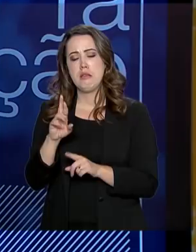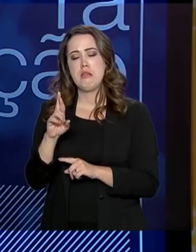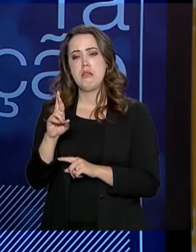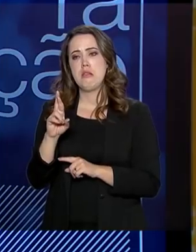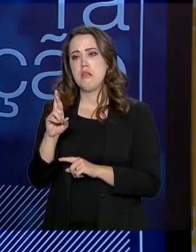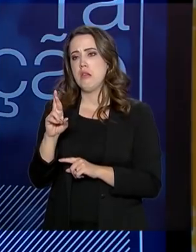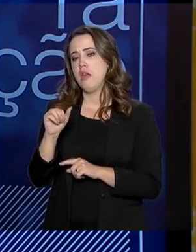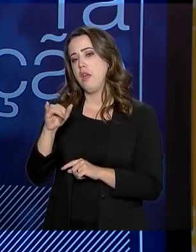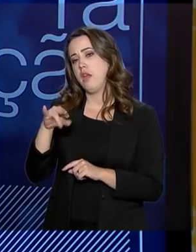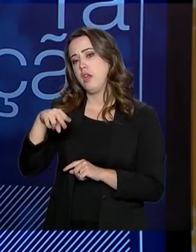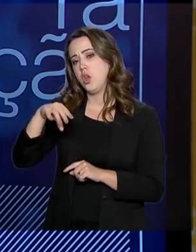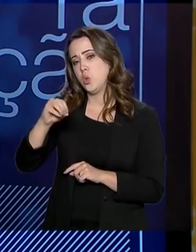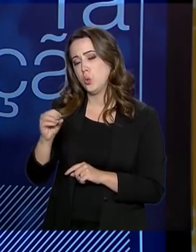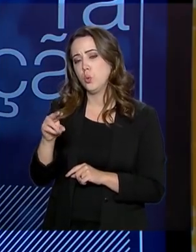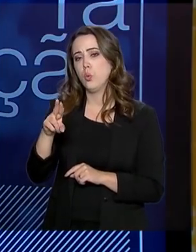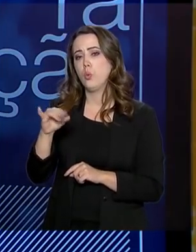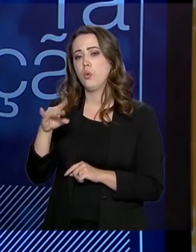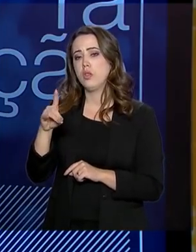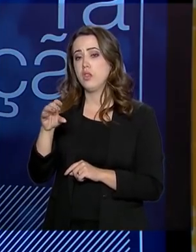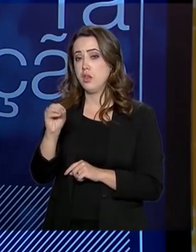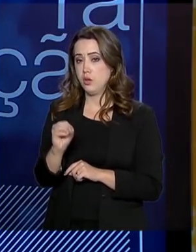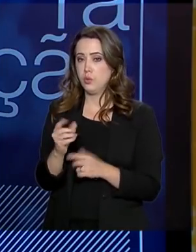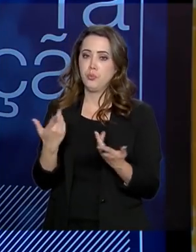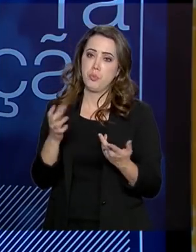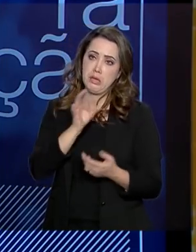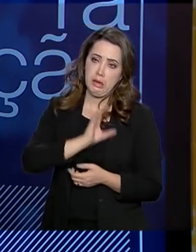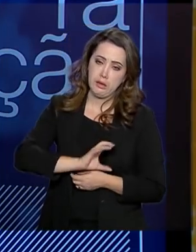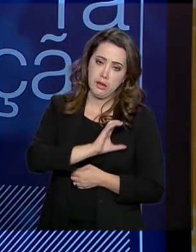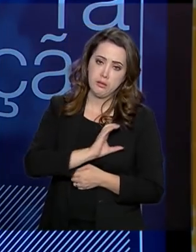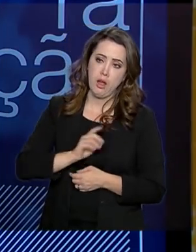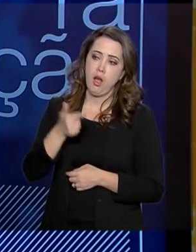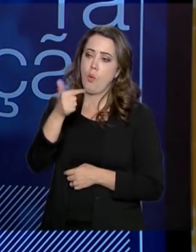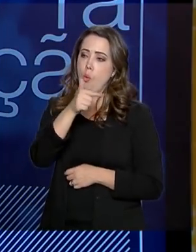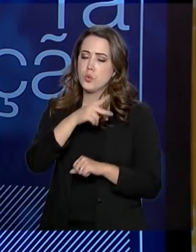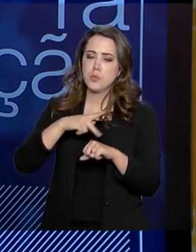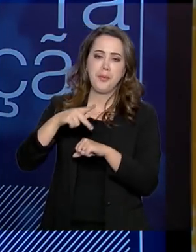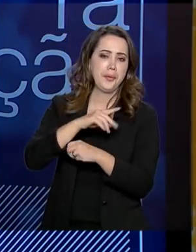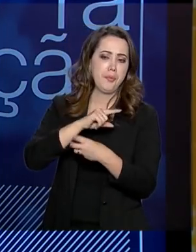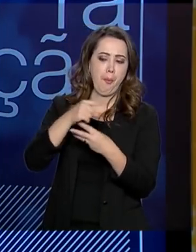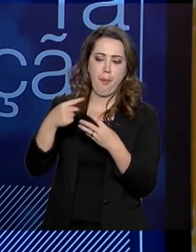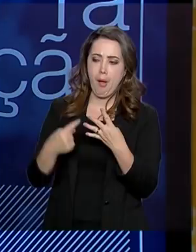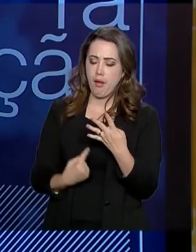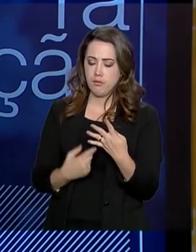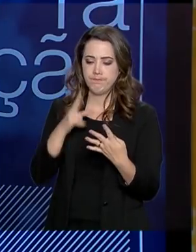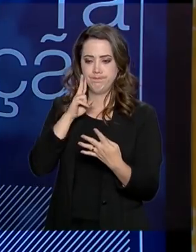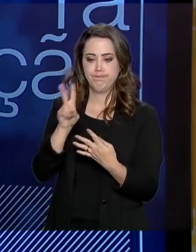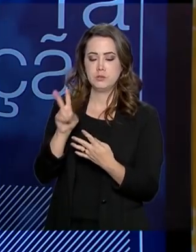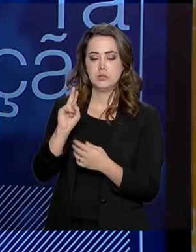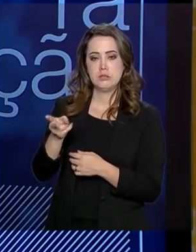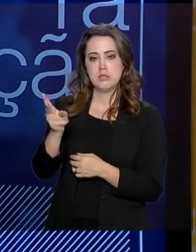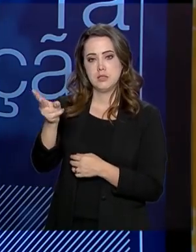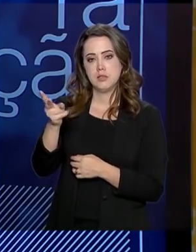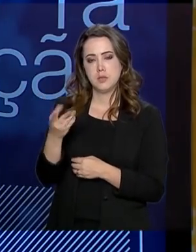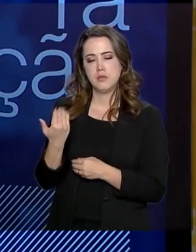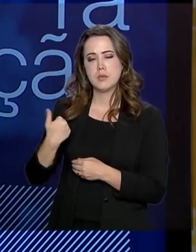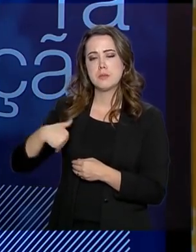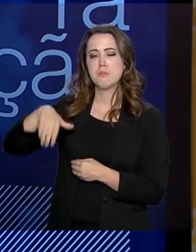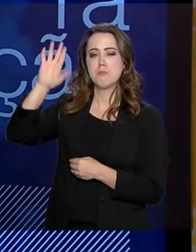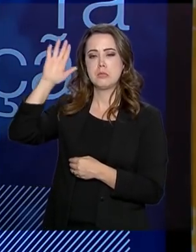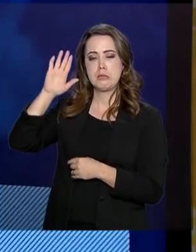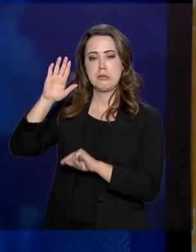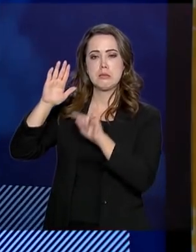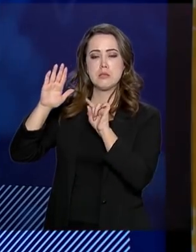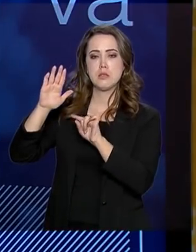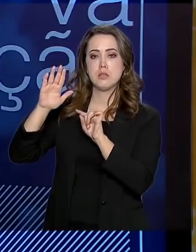várias visitas às experiências do Reino Unido, Canadá, entre outros. Esses países viram que a cada vez que você acrescenta